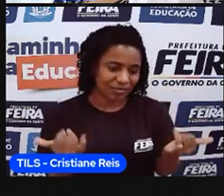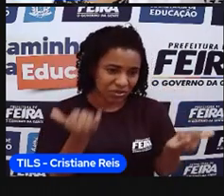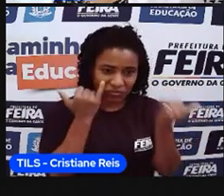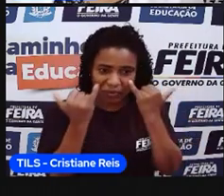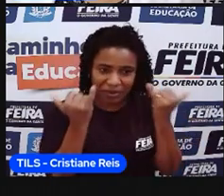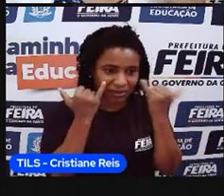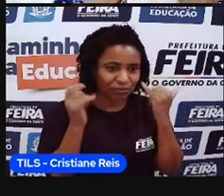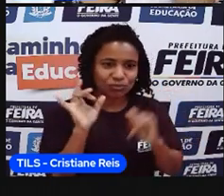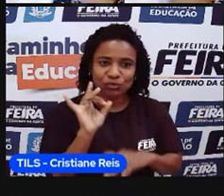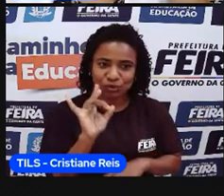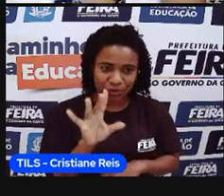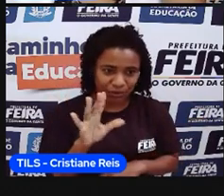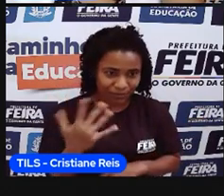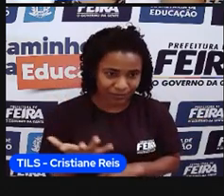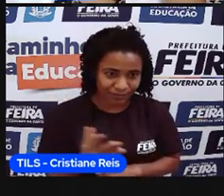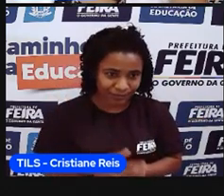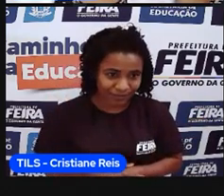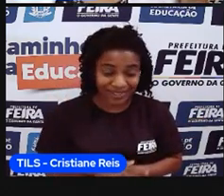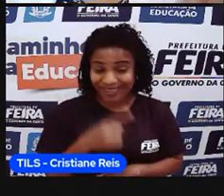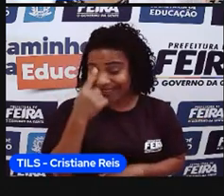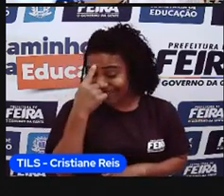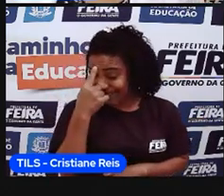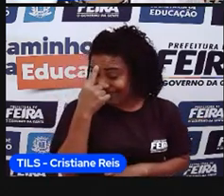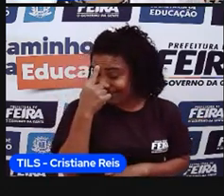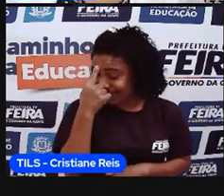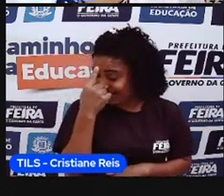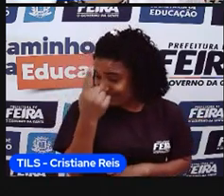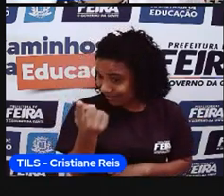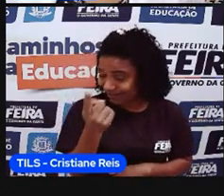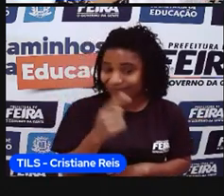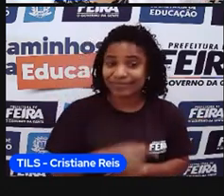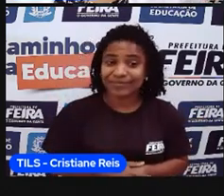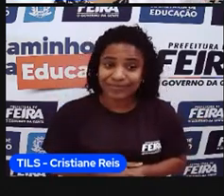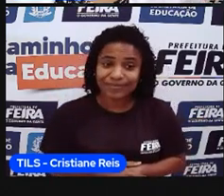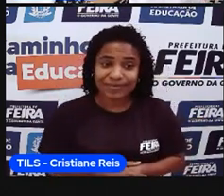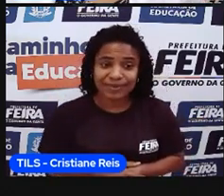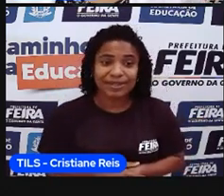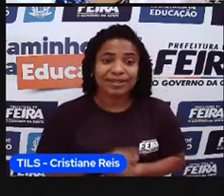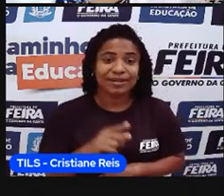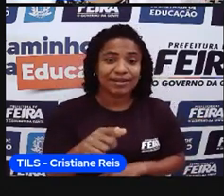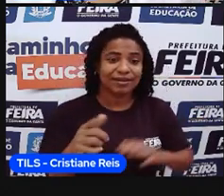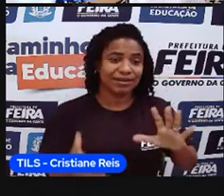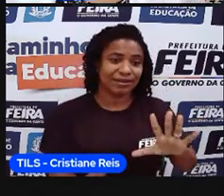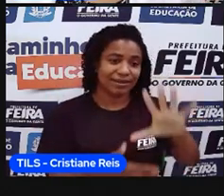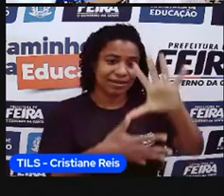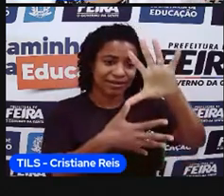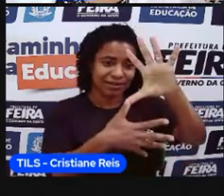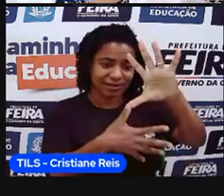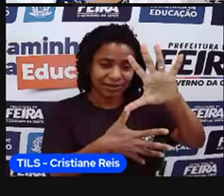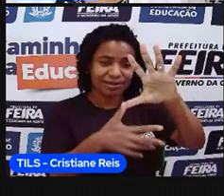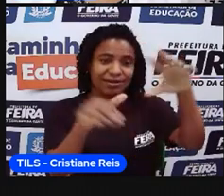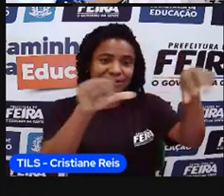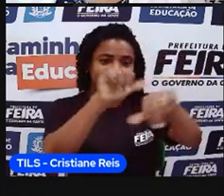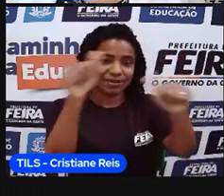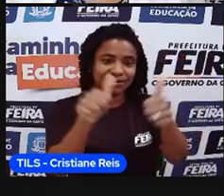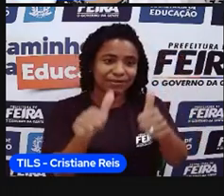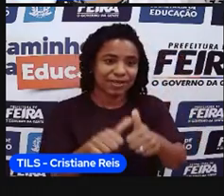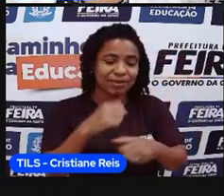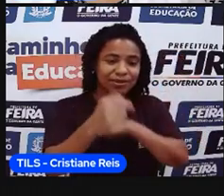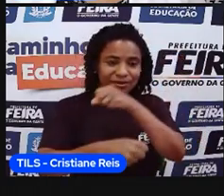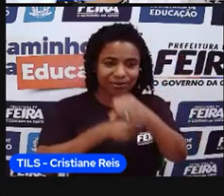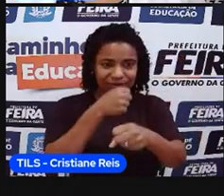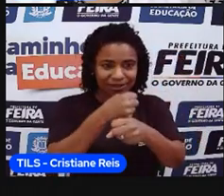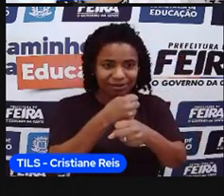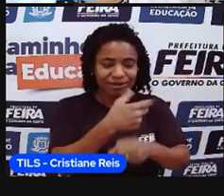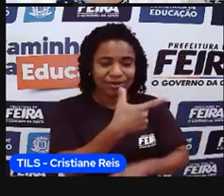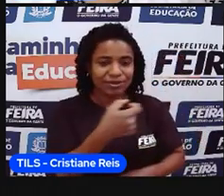acabou. Ah, me lembrei agora uma coisa que eu tinha que chamar a atenção. Esse mapa aqui, como ele é de 2007, perceba que